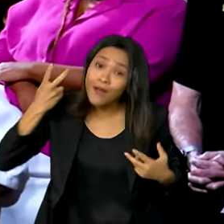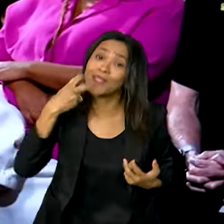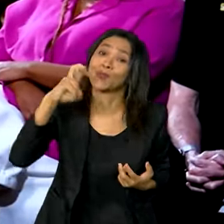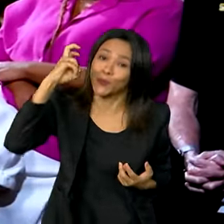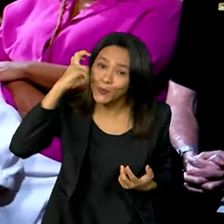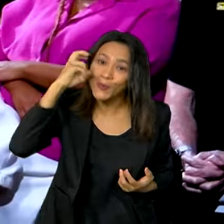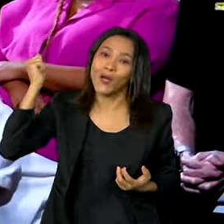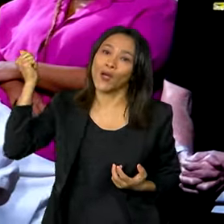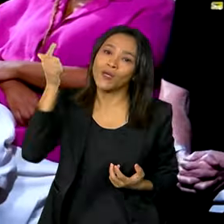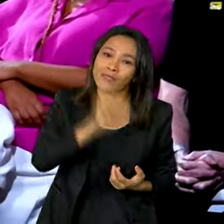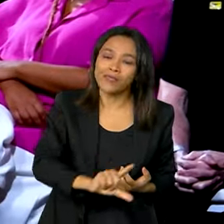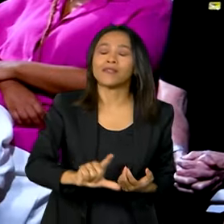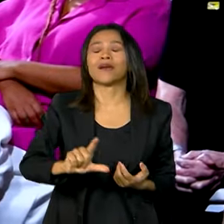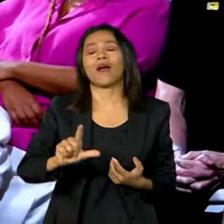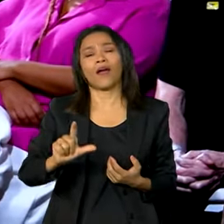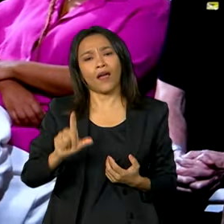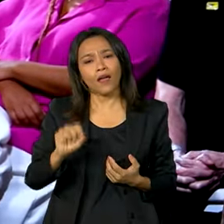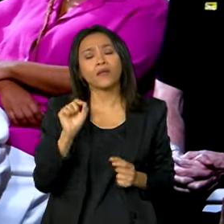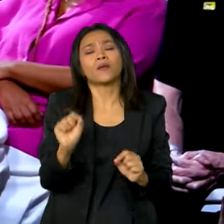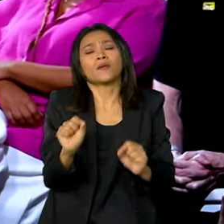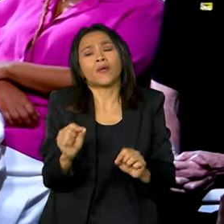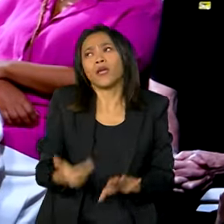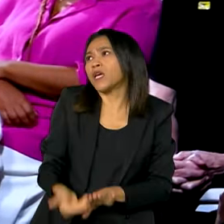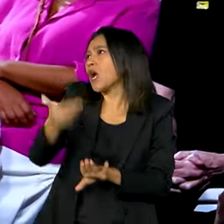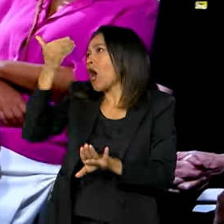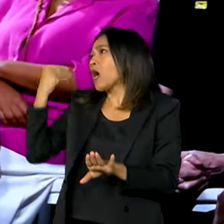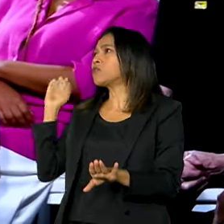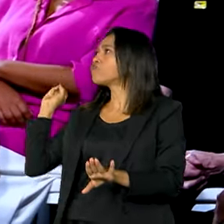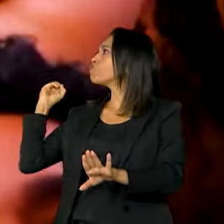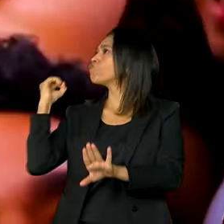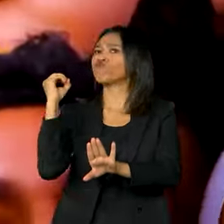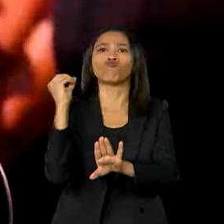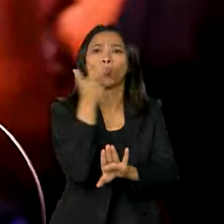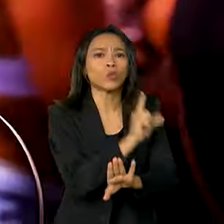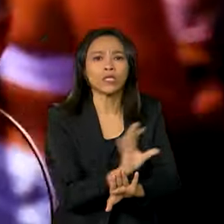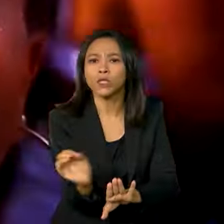poderão alcançar aquilo que talvez não alcançasse em outra atividade.